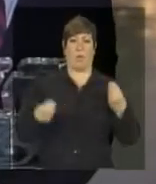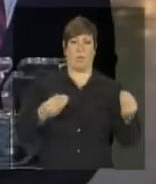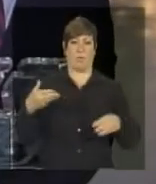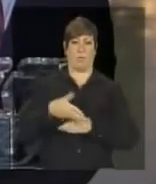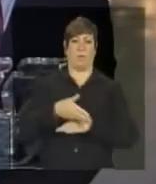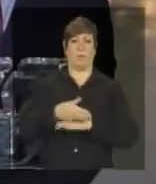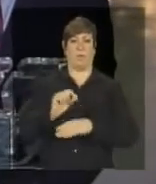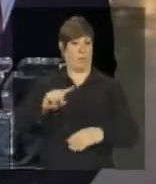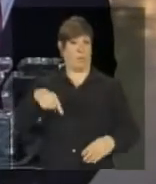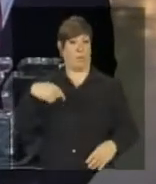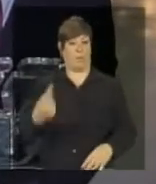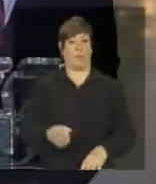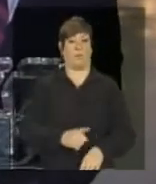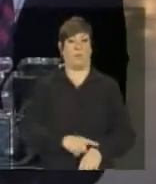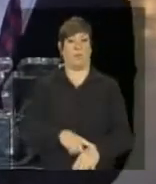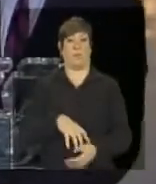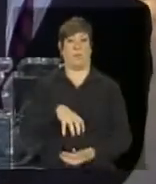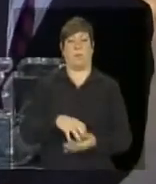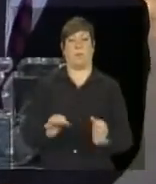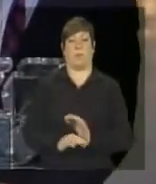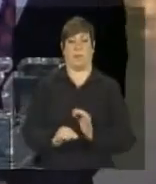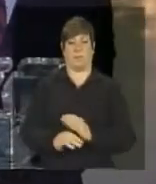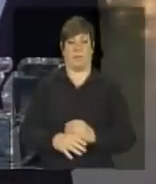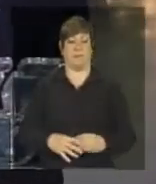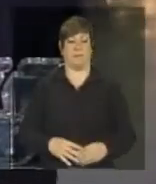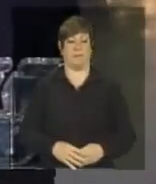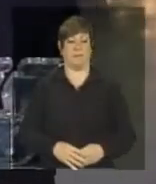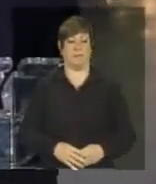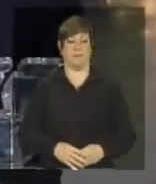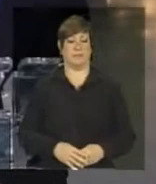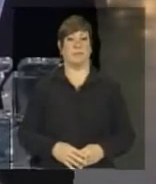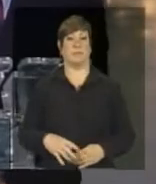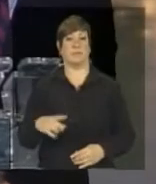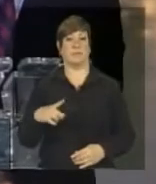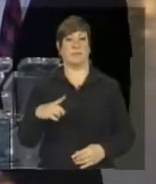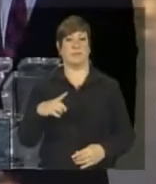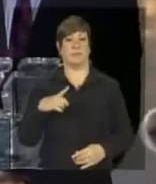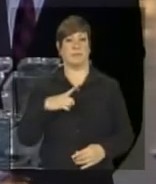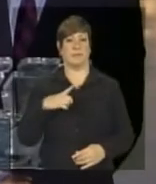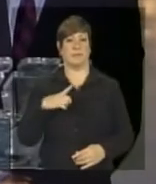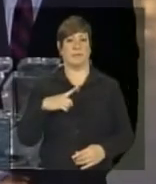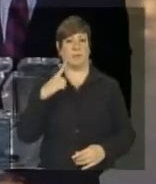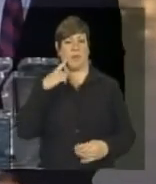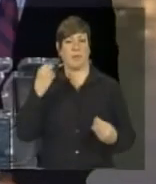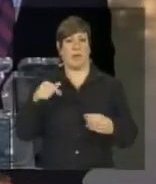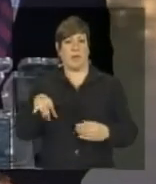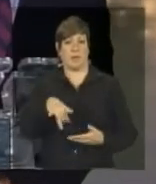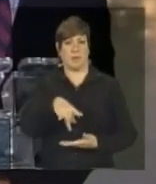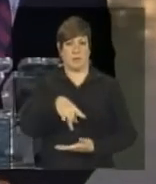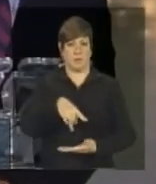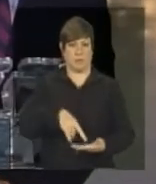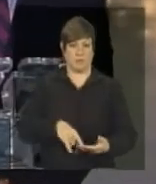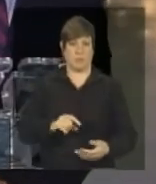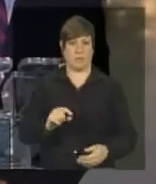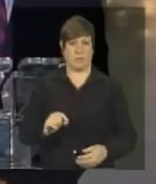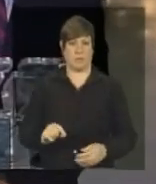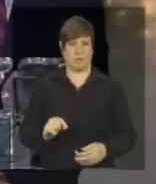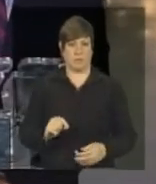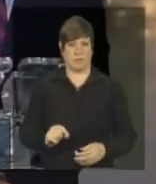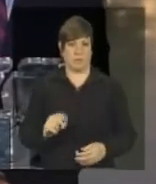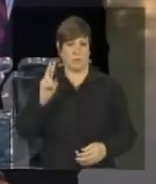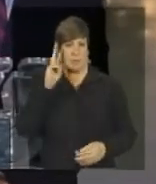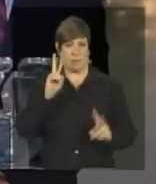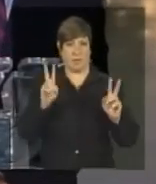próximo momento do Comitê Preparatório Há um consenso de que o documento está longe de ser o que precisa ser e questões